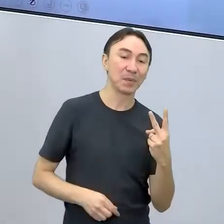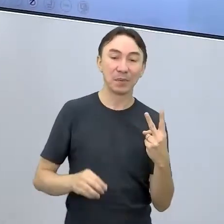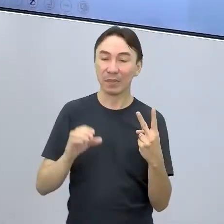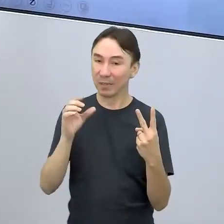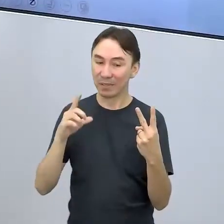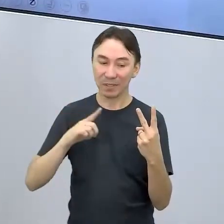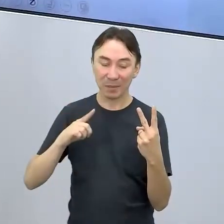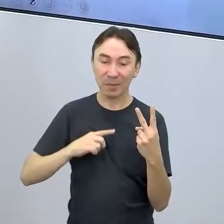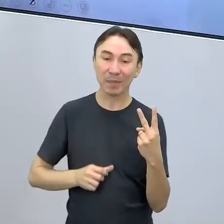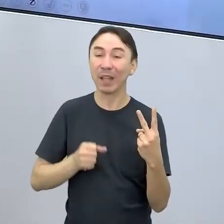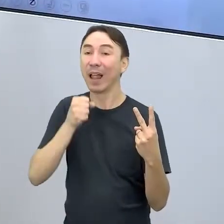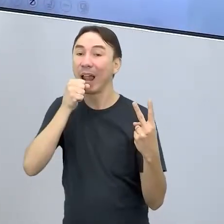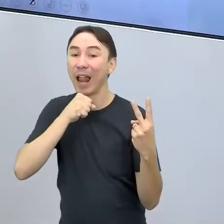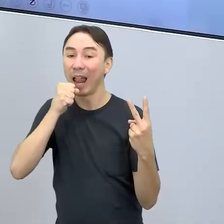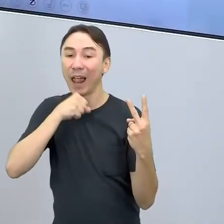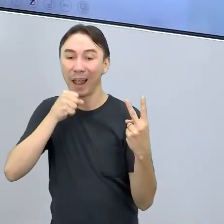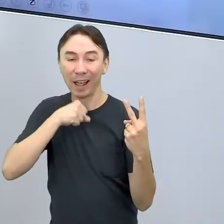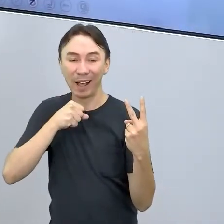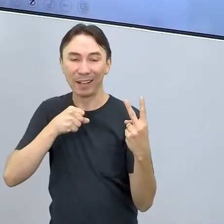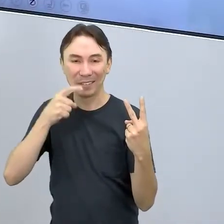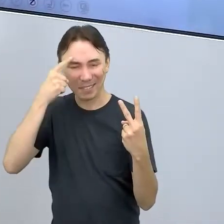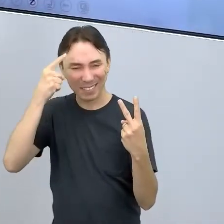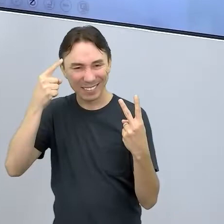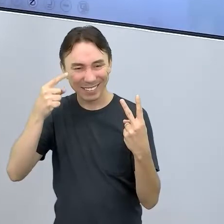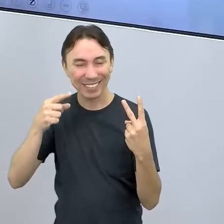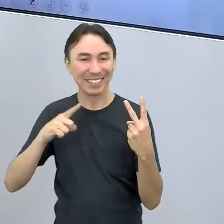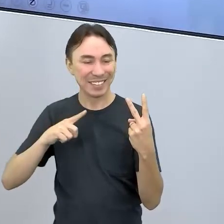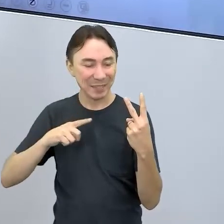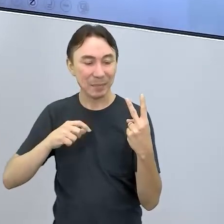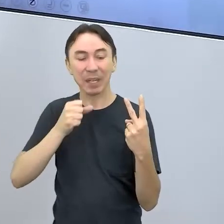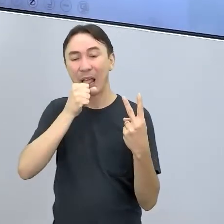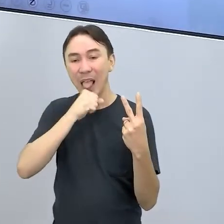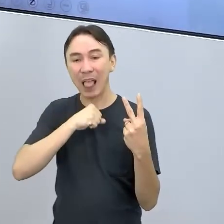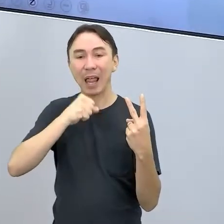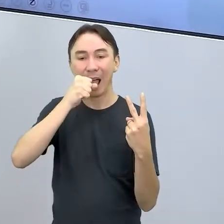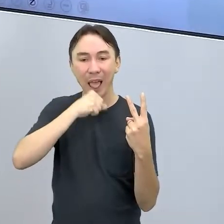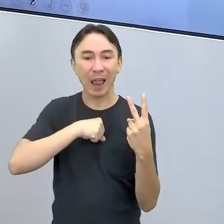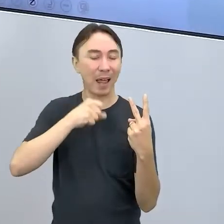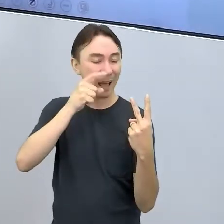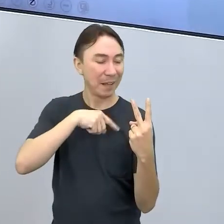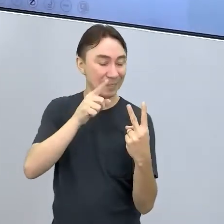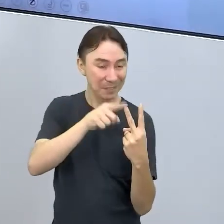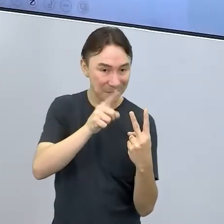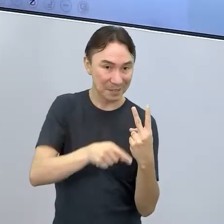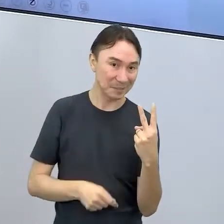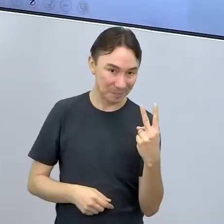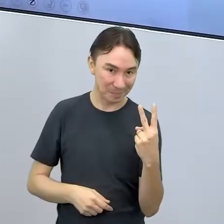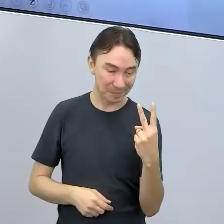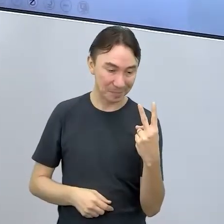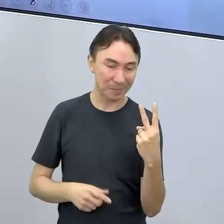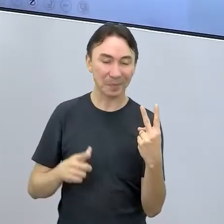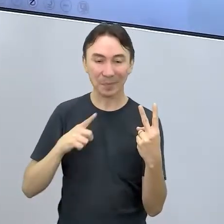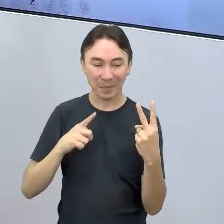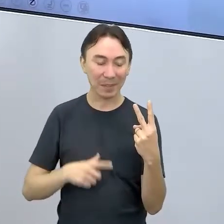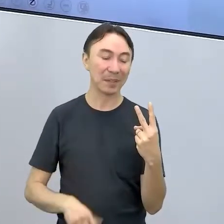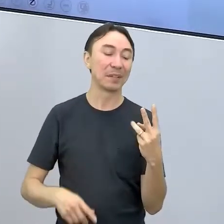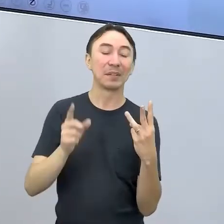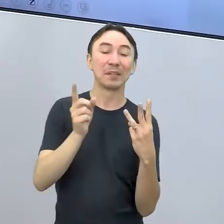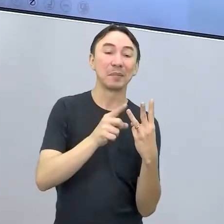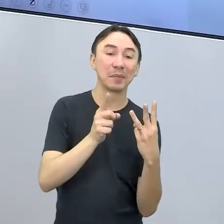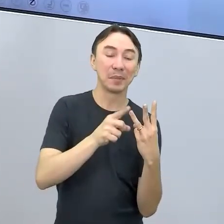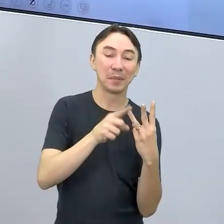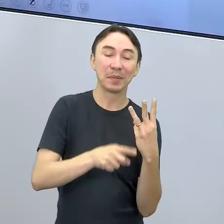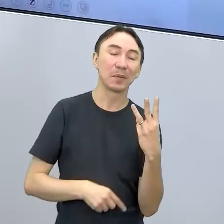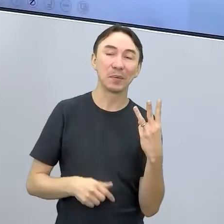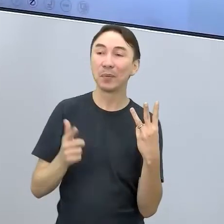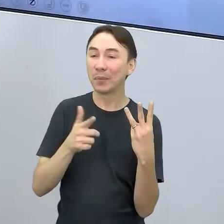uma empresa de franchising. Você lembra o é franchise? Uma franquia, né? Igual o McDonald's. Nós tivemos também a Roberta, né? Que